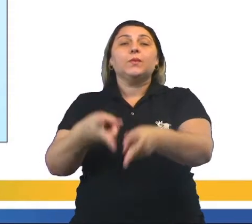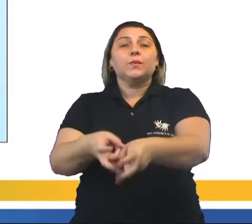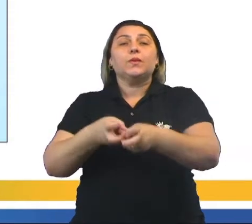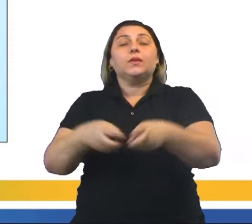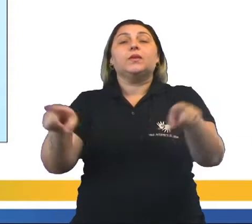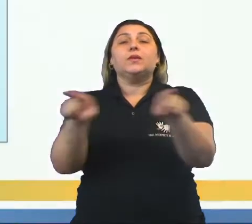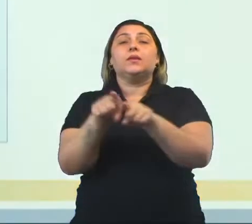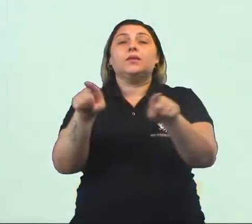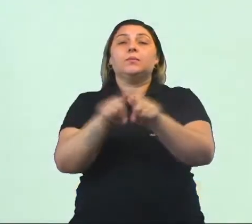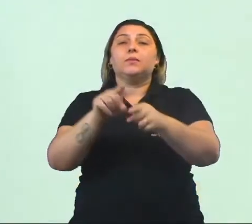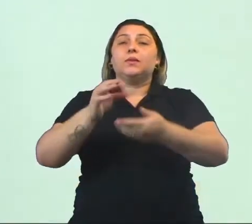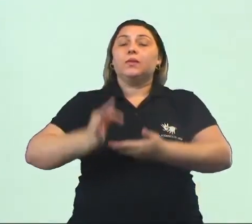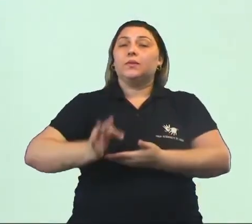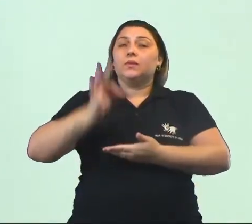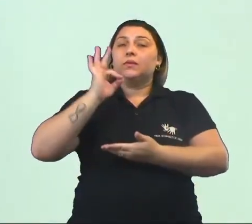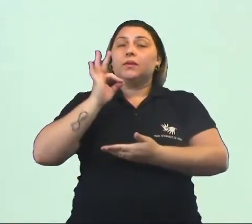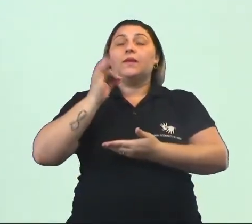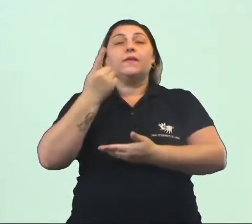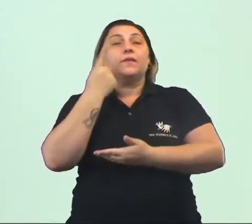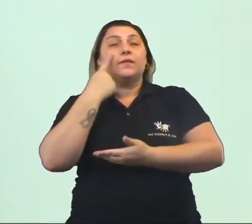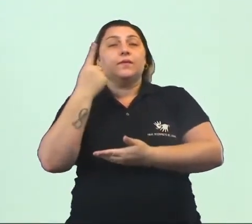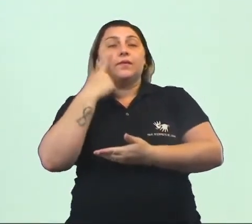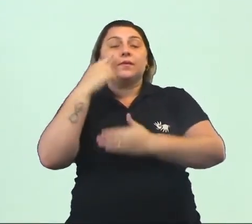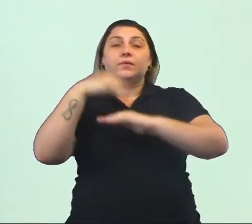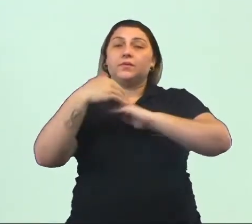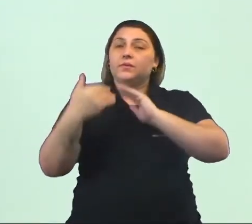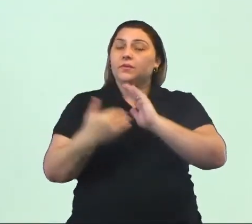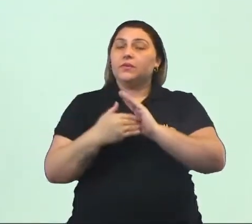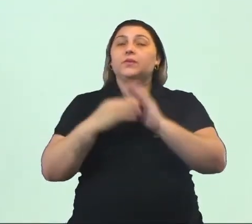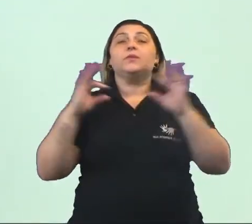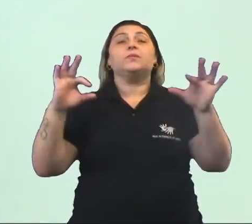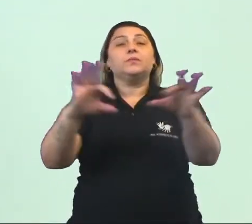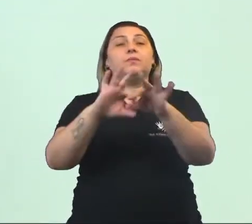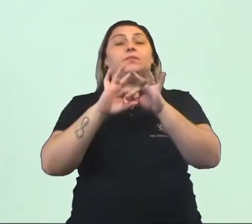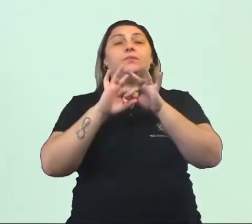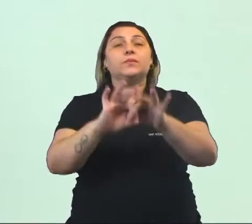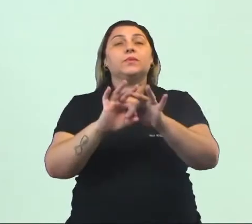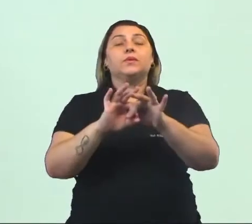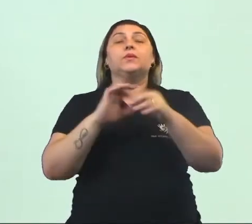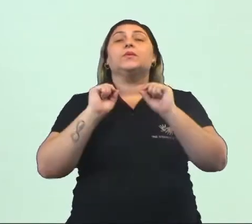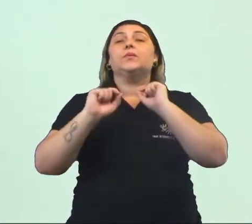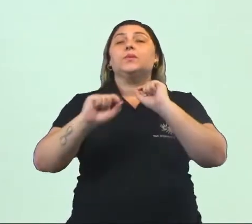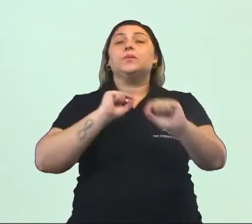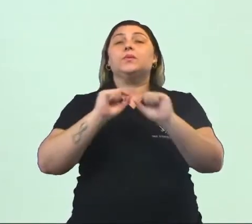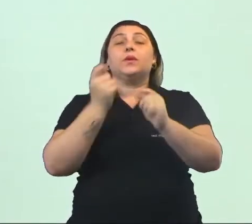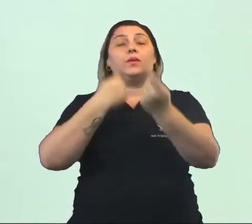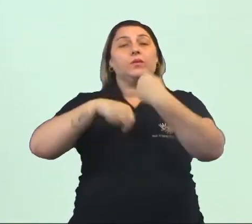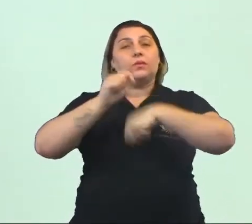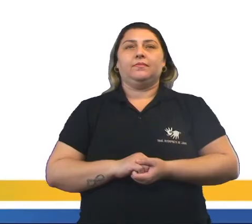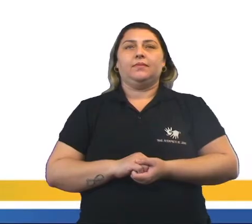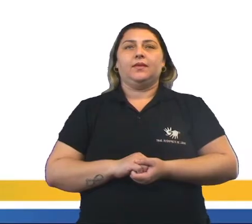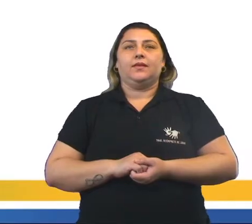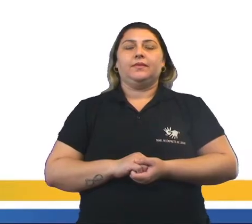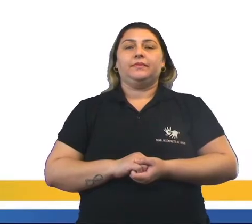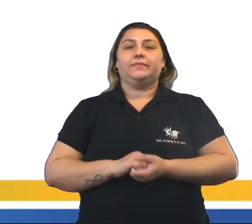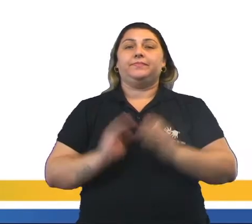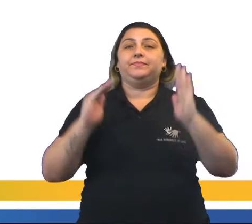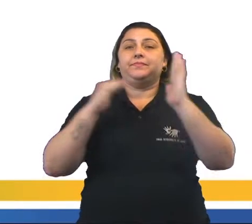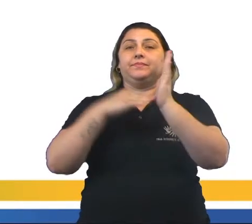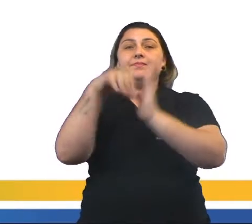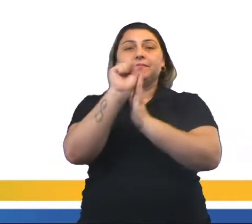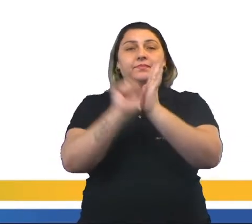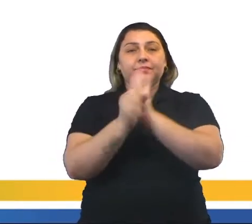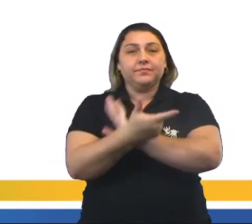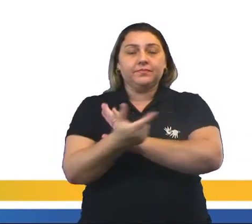Então, vejam que em todas essas situações está ligado a uma questão econômica como até o